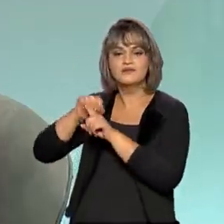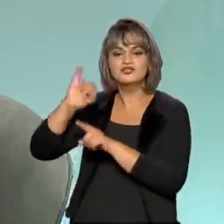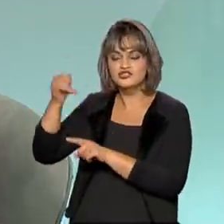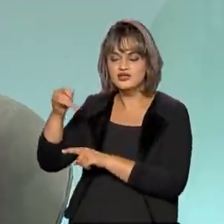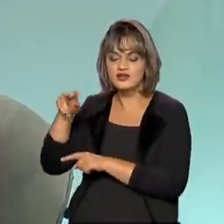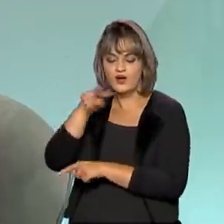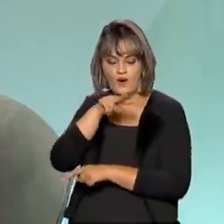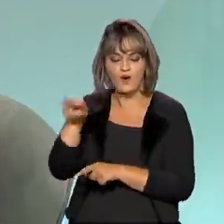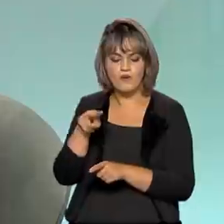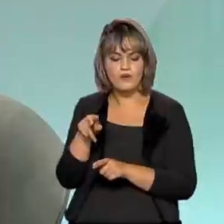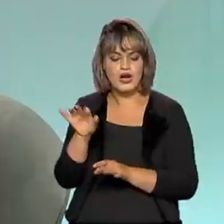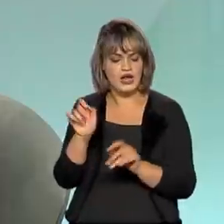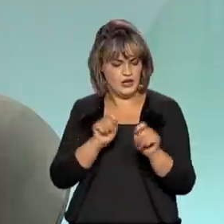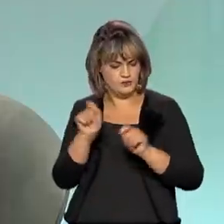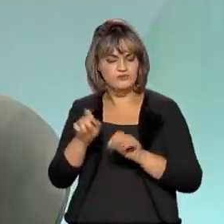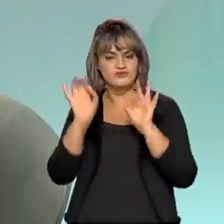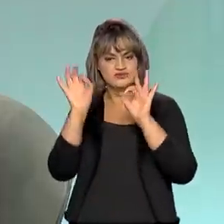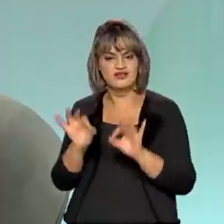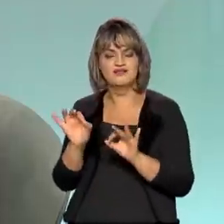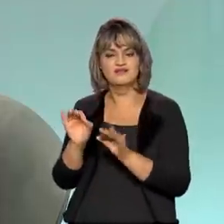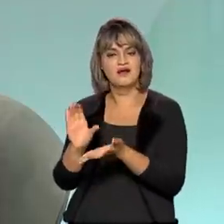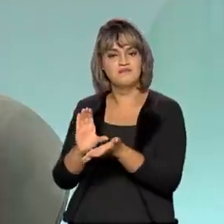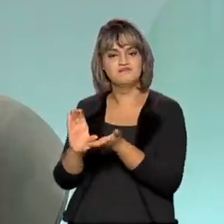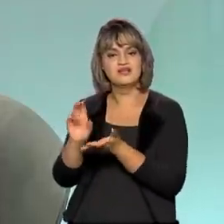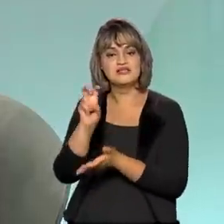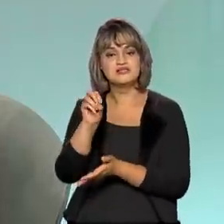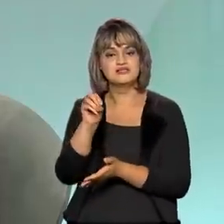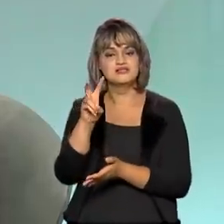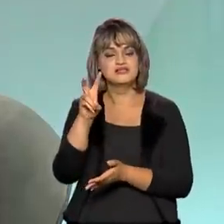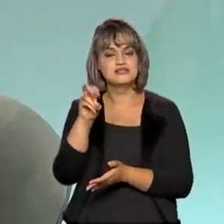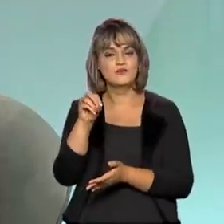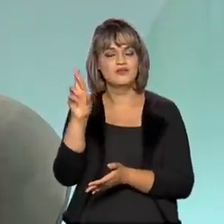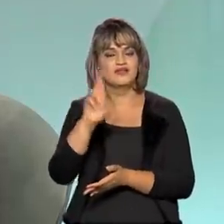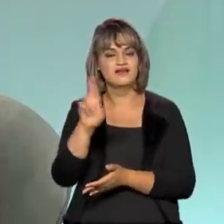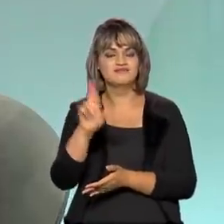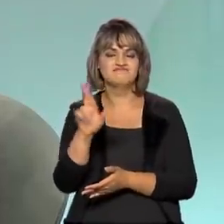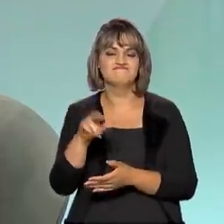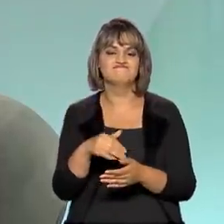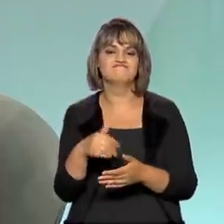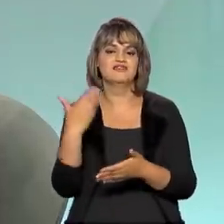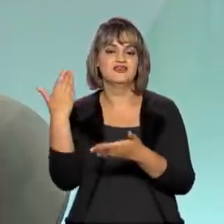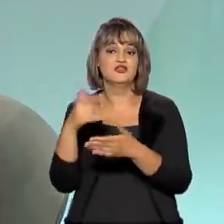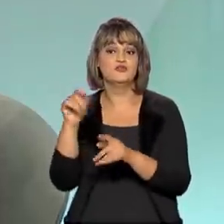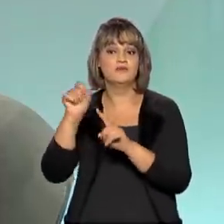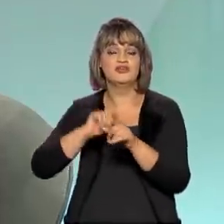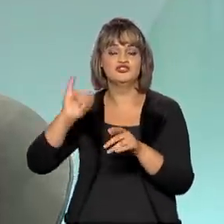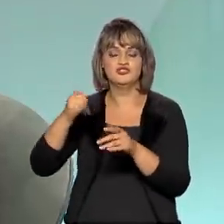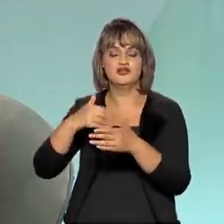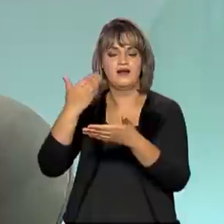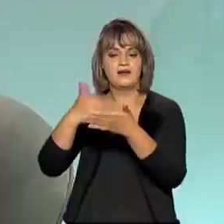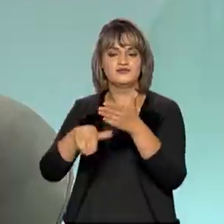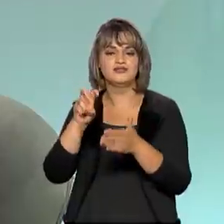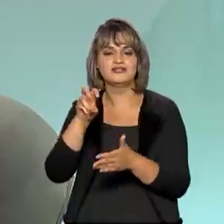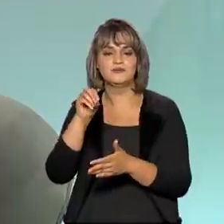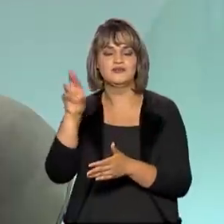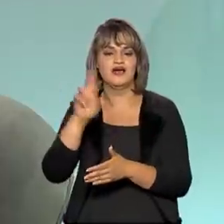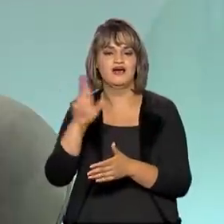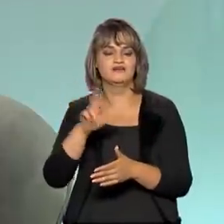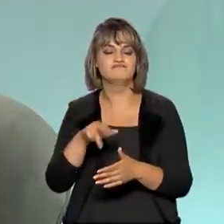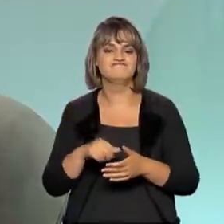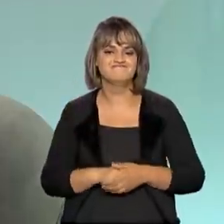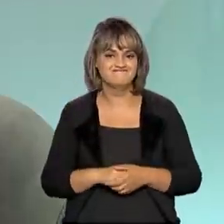vai ter a bonificação paga, abatida lá na conta lá em janeiro. Então, é importante